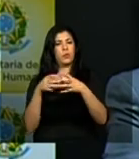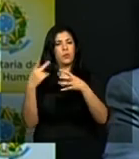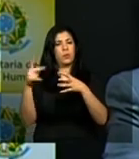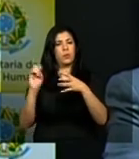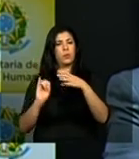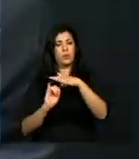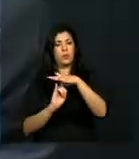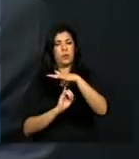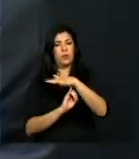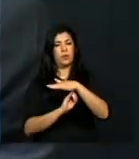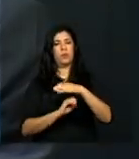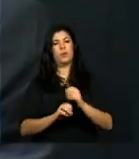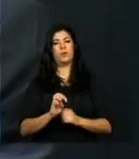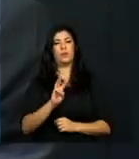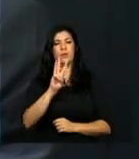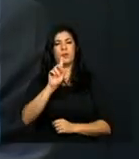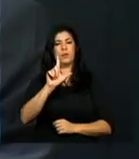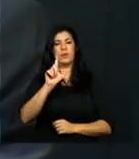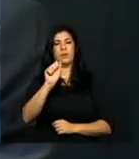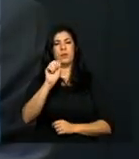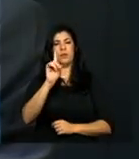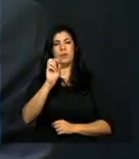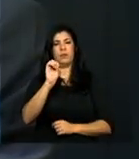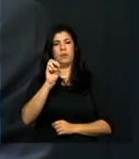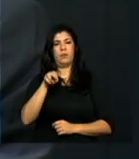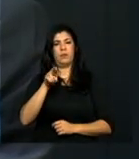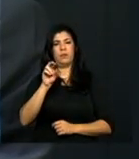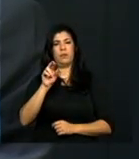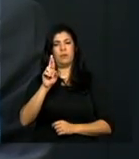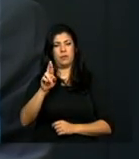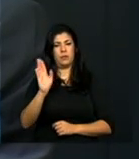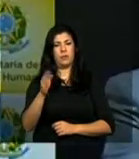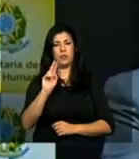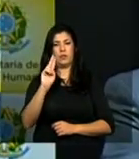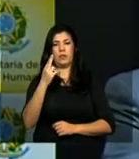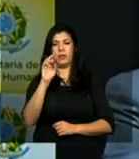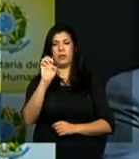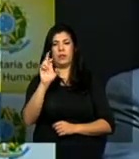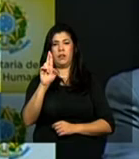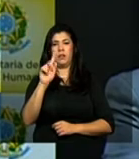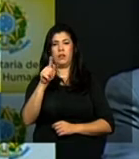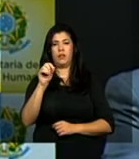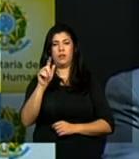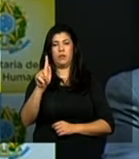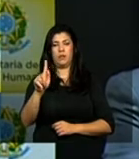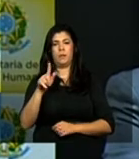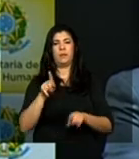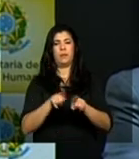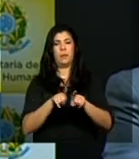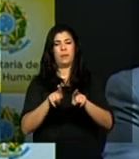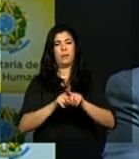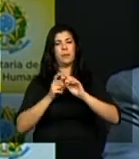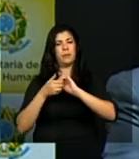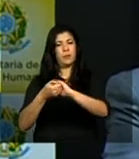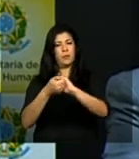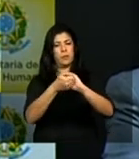Ezog em nome do Ivo Ezog e cumprimento também o representante do